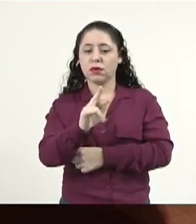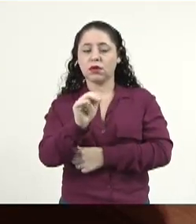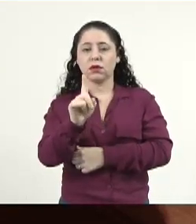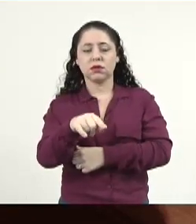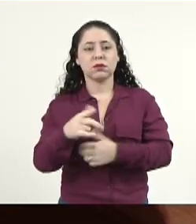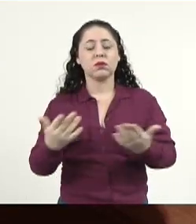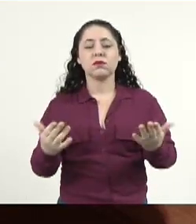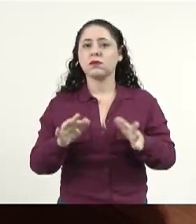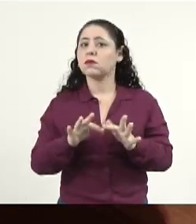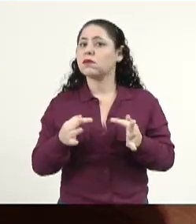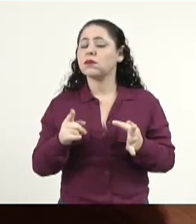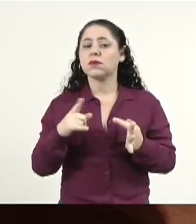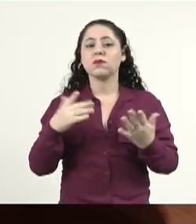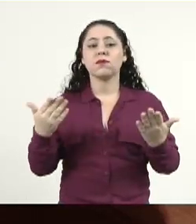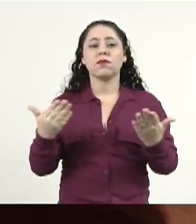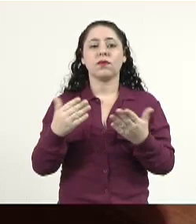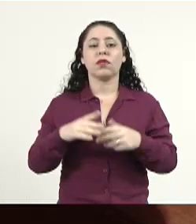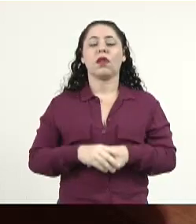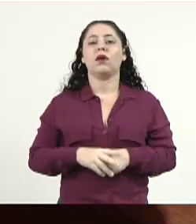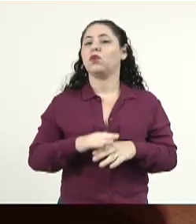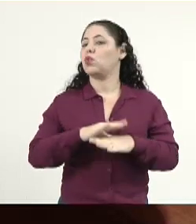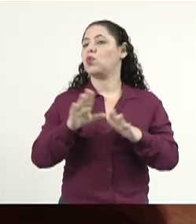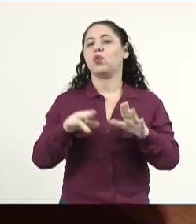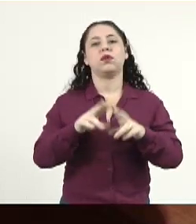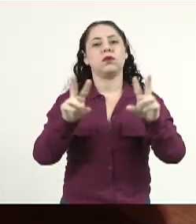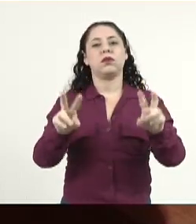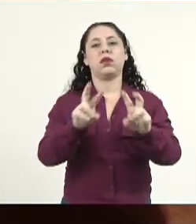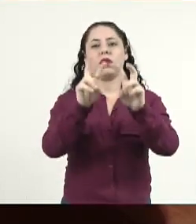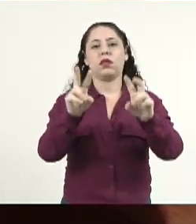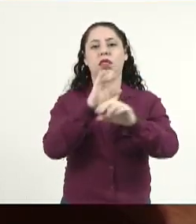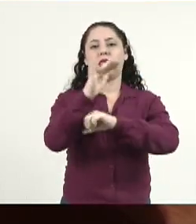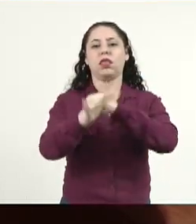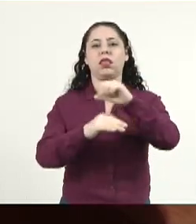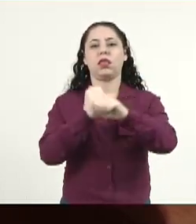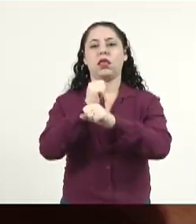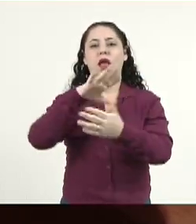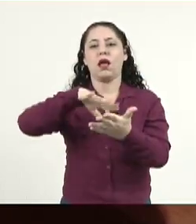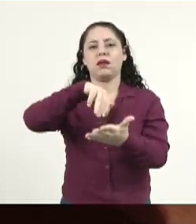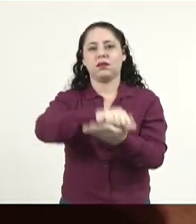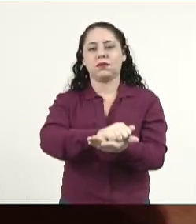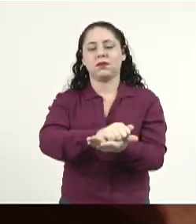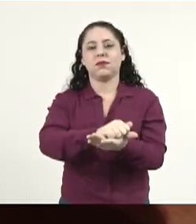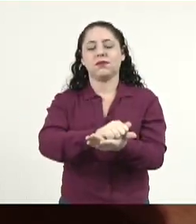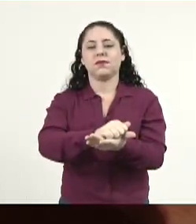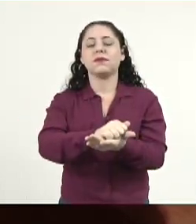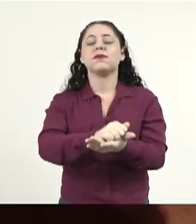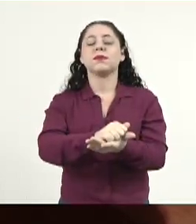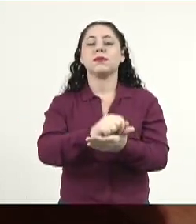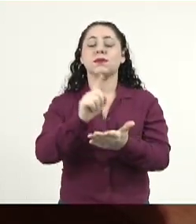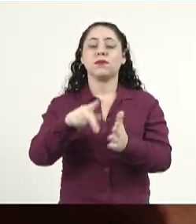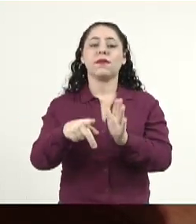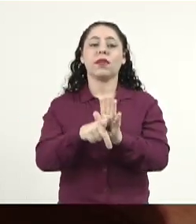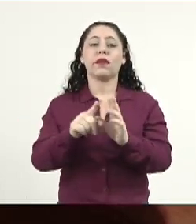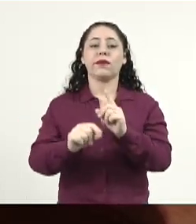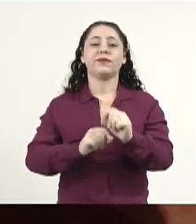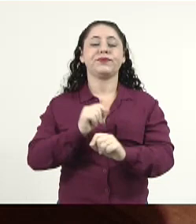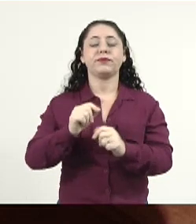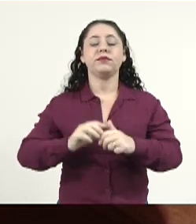Simplesmente, hoje é tudo online, tudo por eletrônico, que